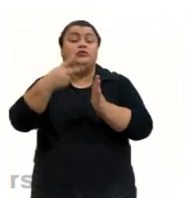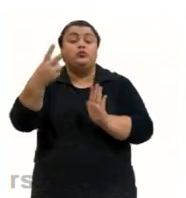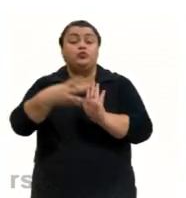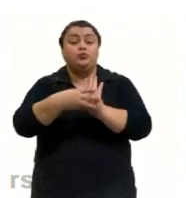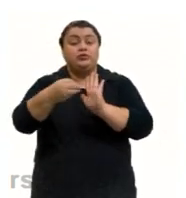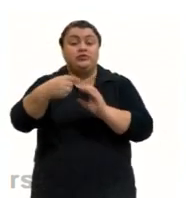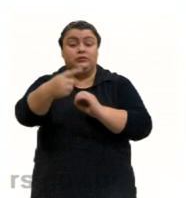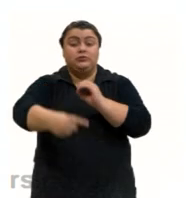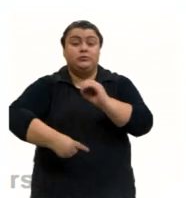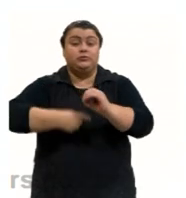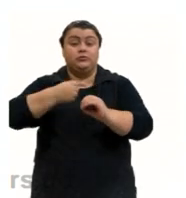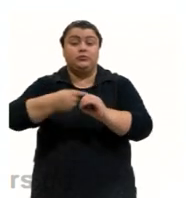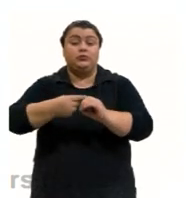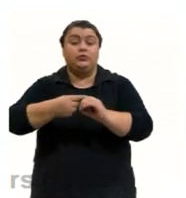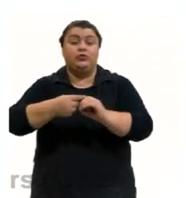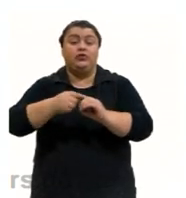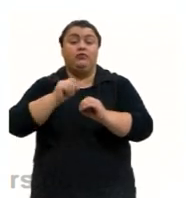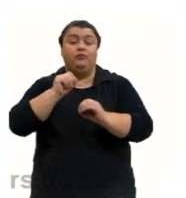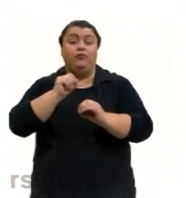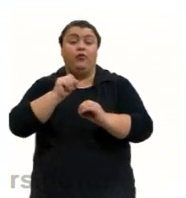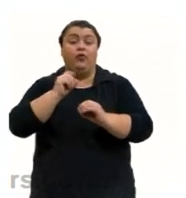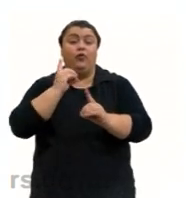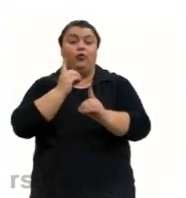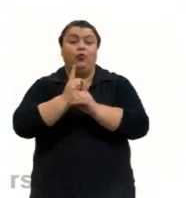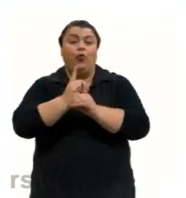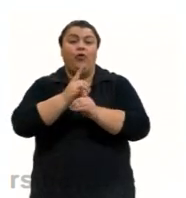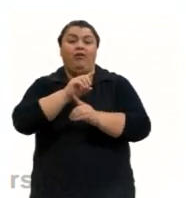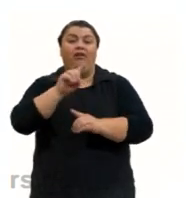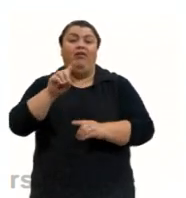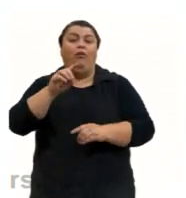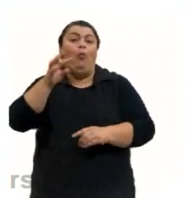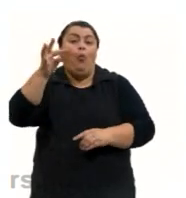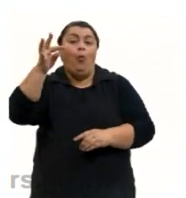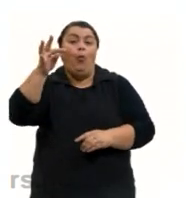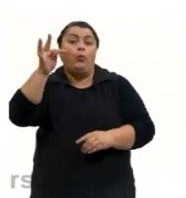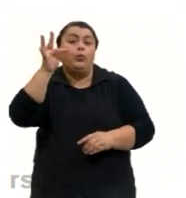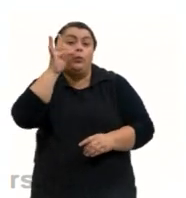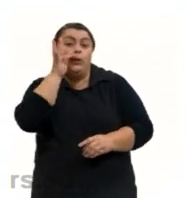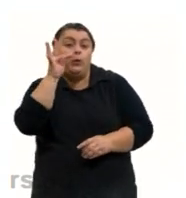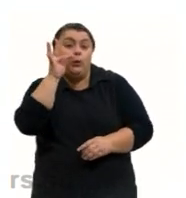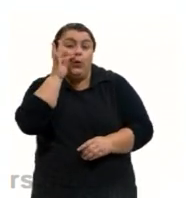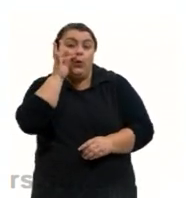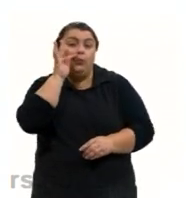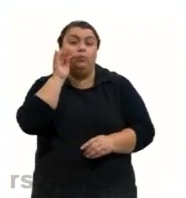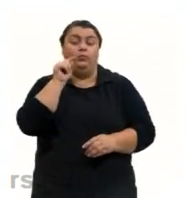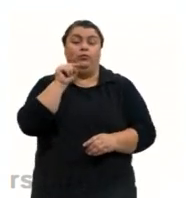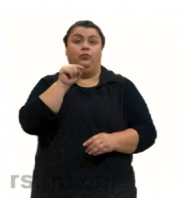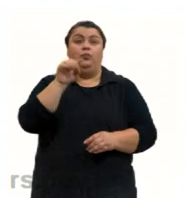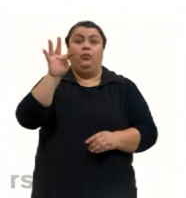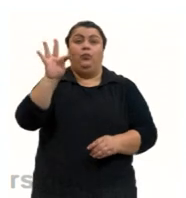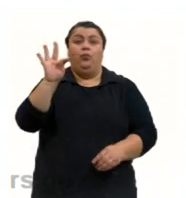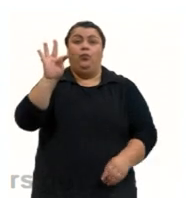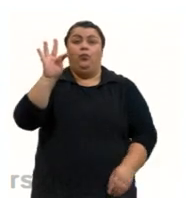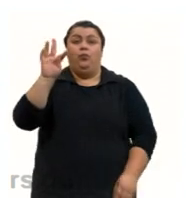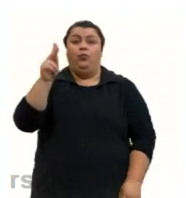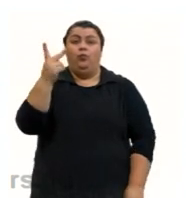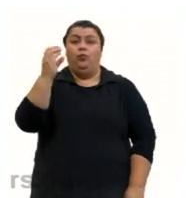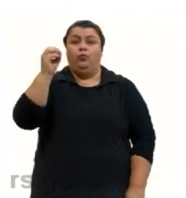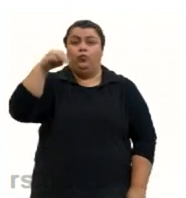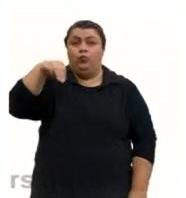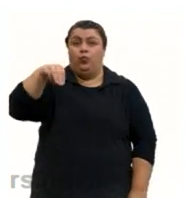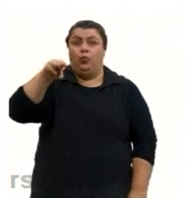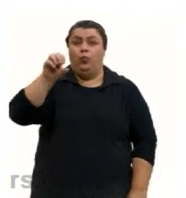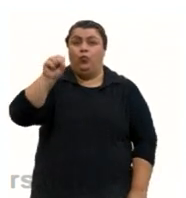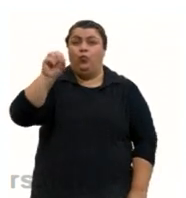de Thomson, tá, que ele acabou com a indivisibilidade do átomo. Ele acabou com essa história de que o átomo não poderia